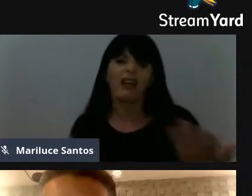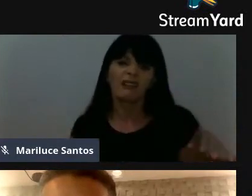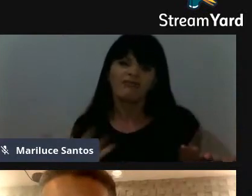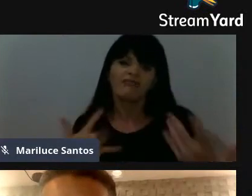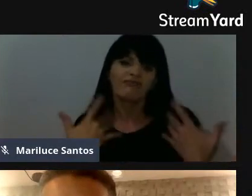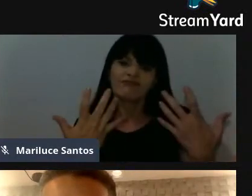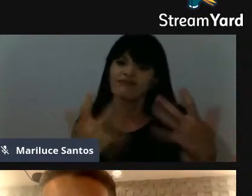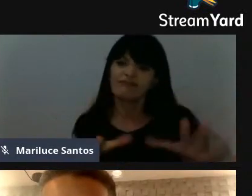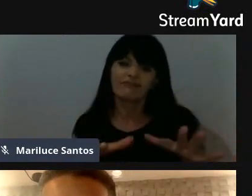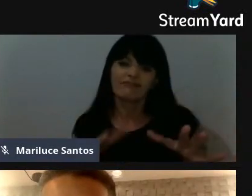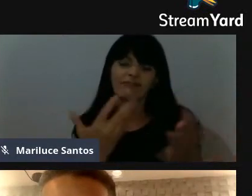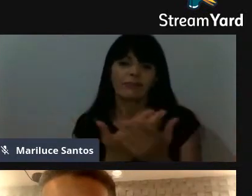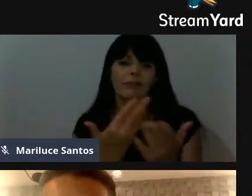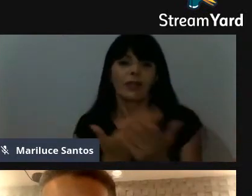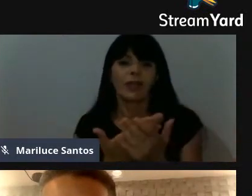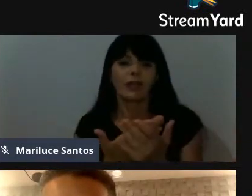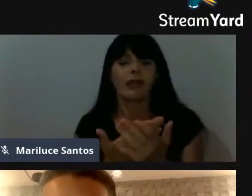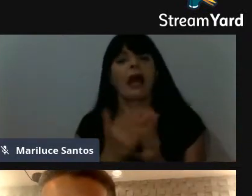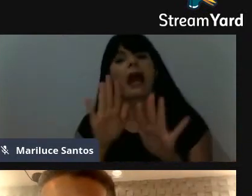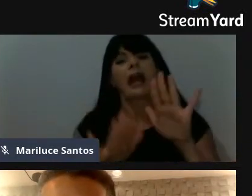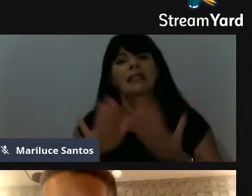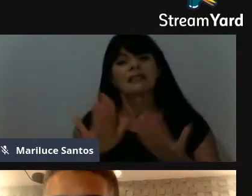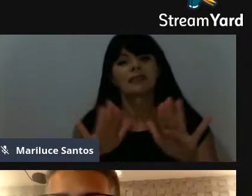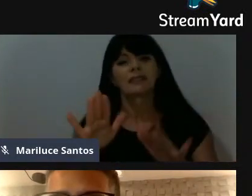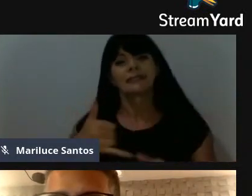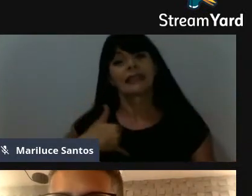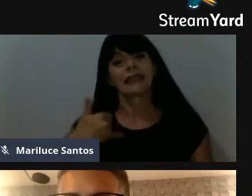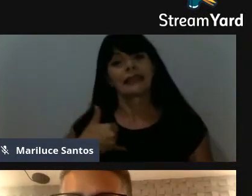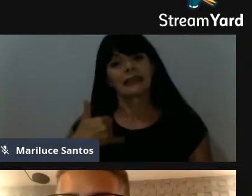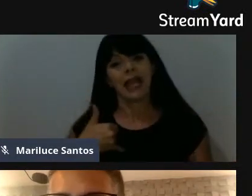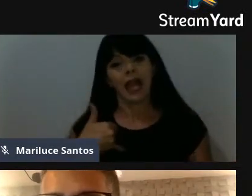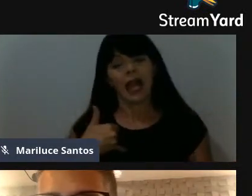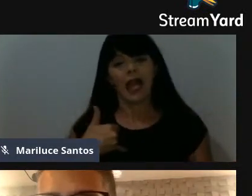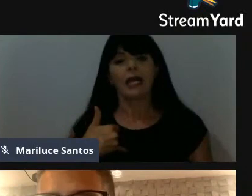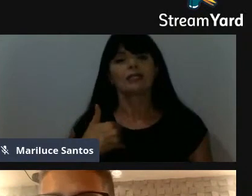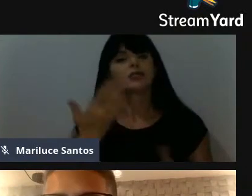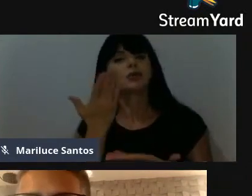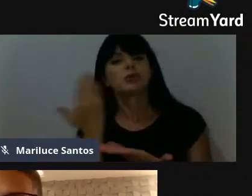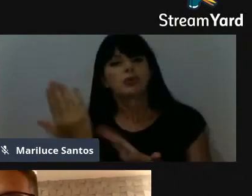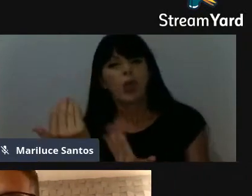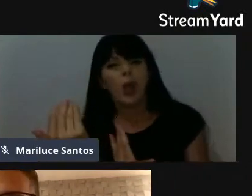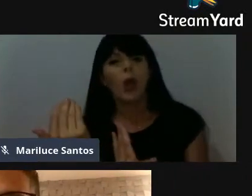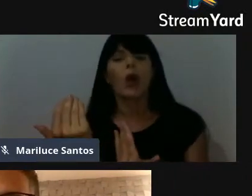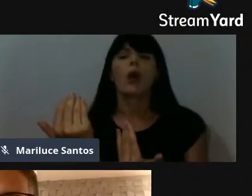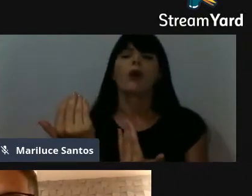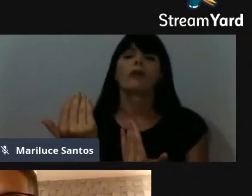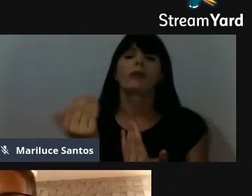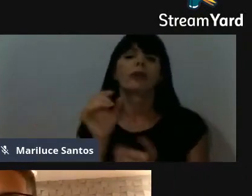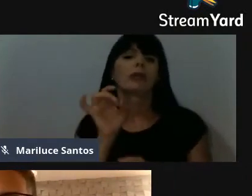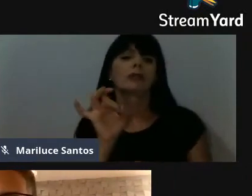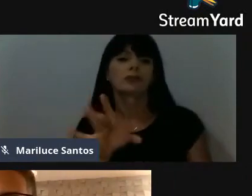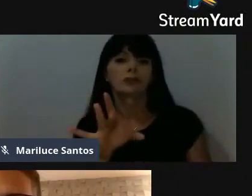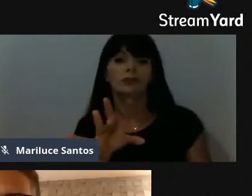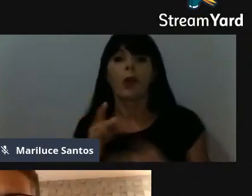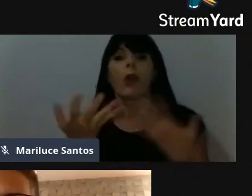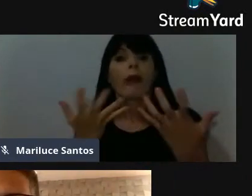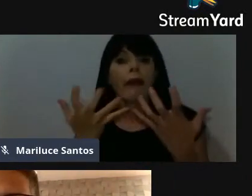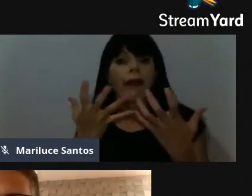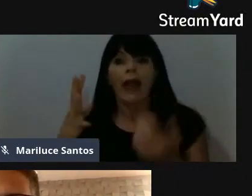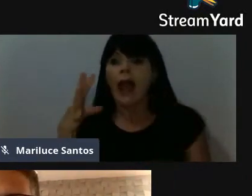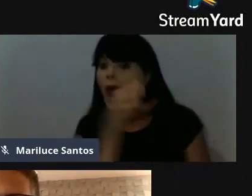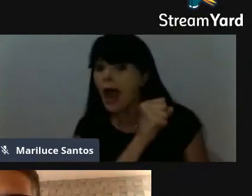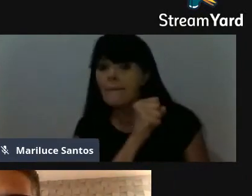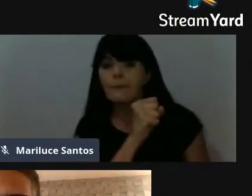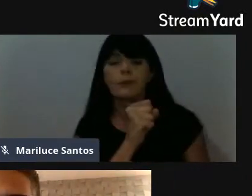em estudar. Em uma idade na que eles estão, em que o apelo é o